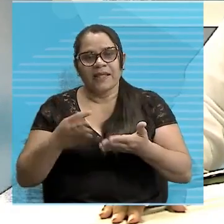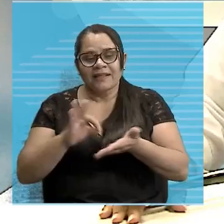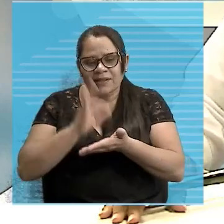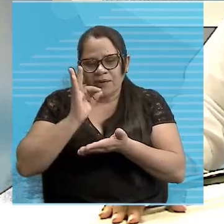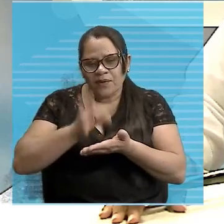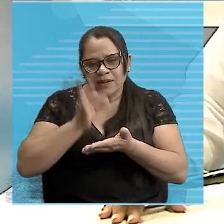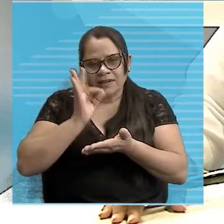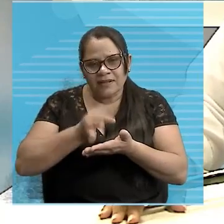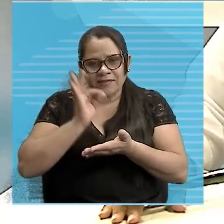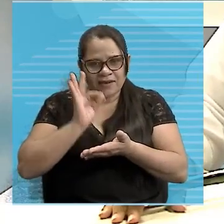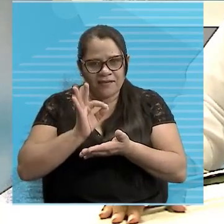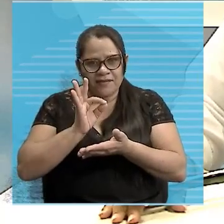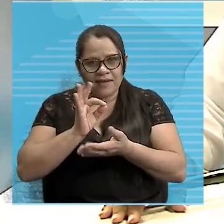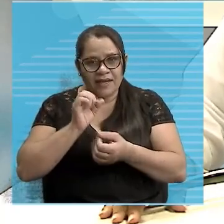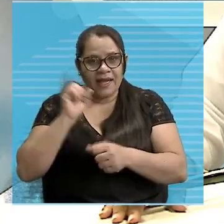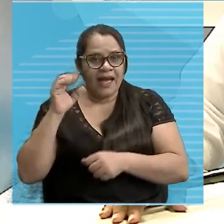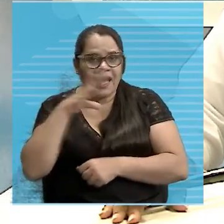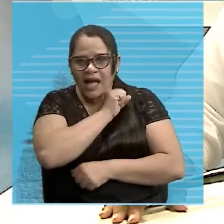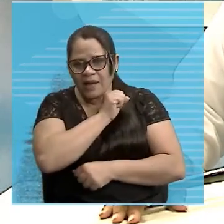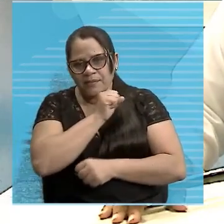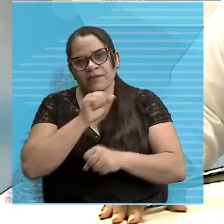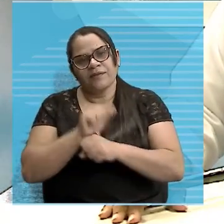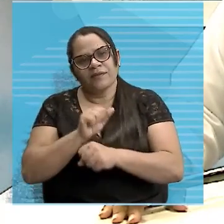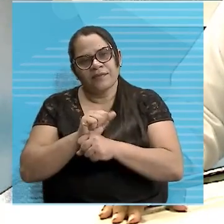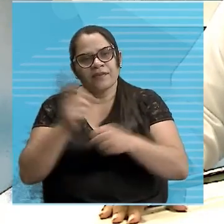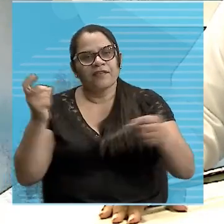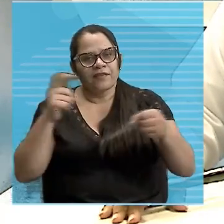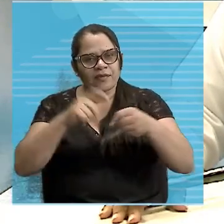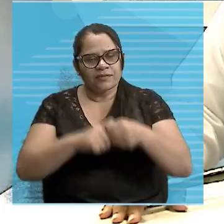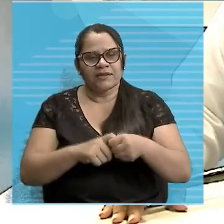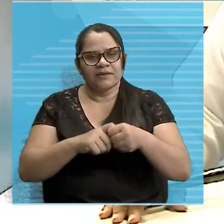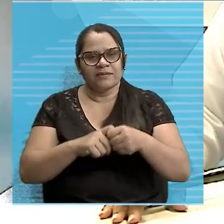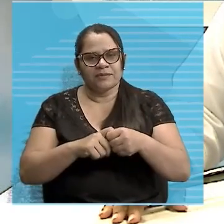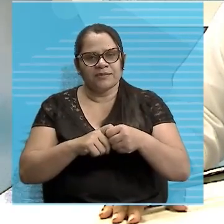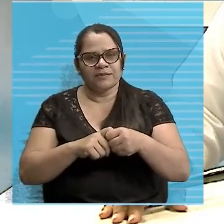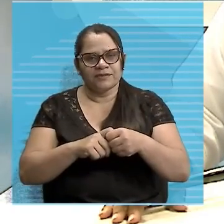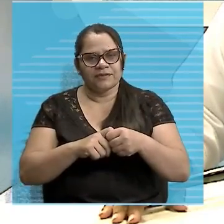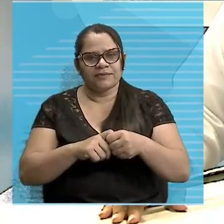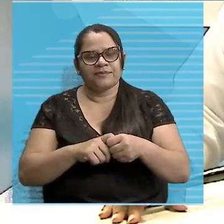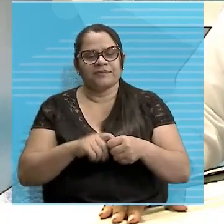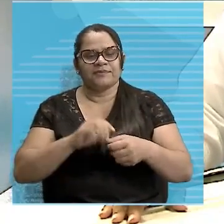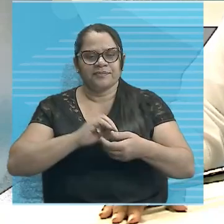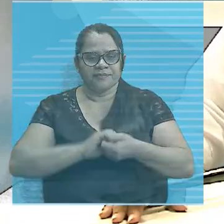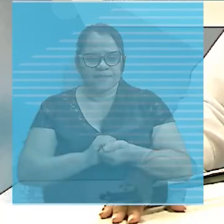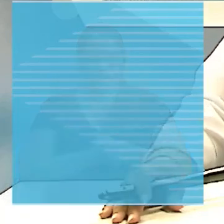volta Rapidinho Três minutinhos Cheira os nenéns Até já